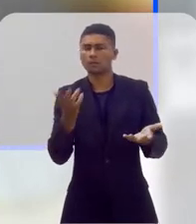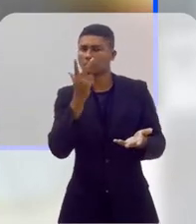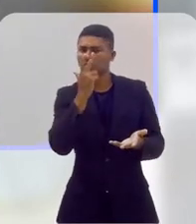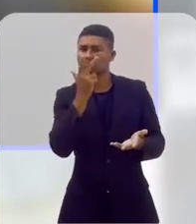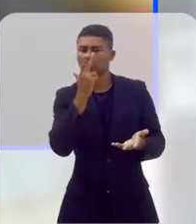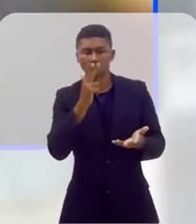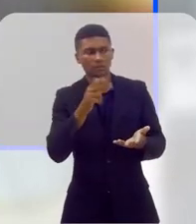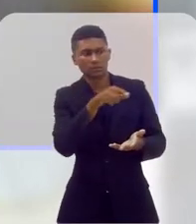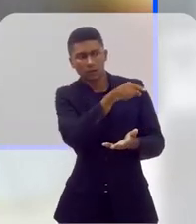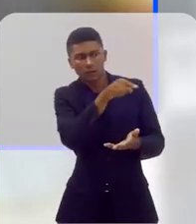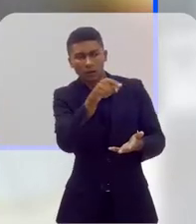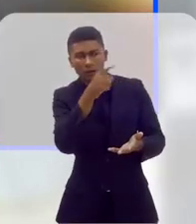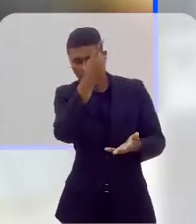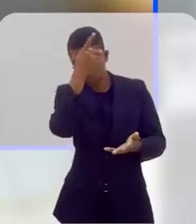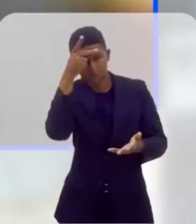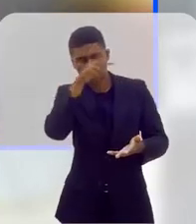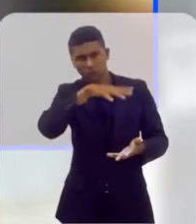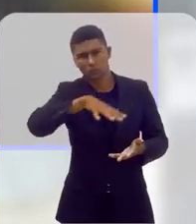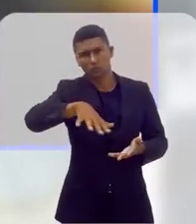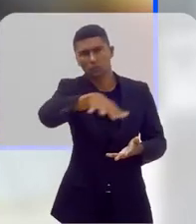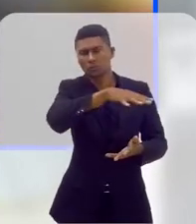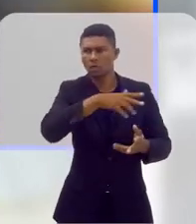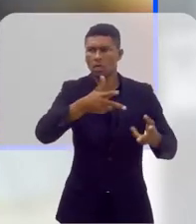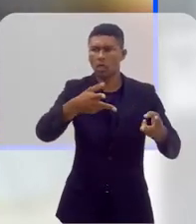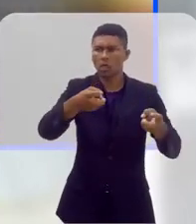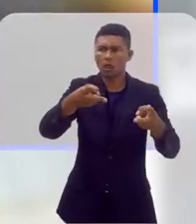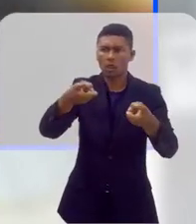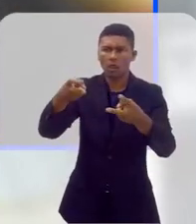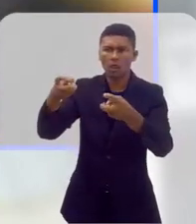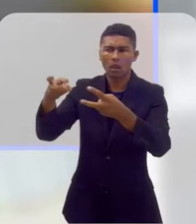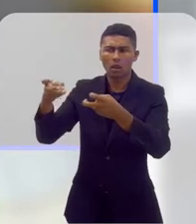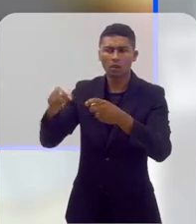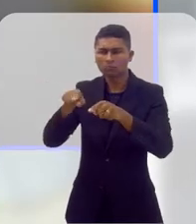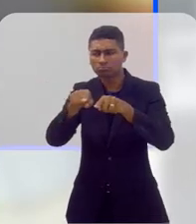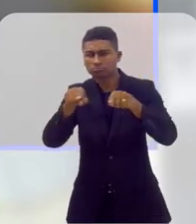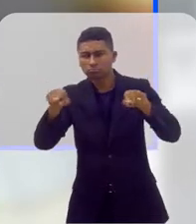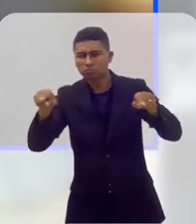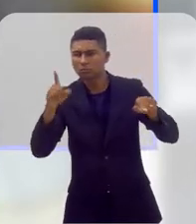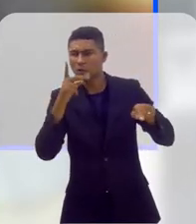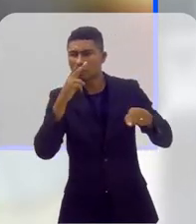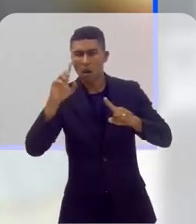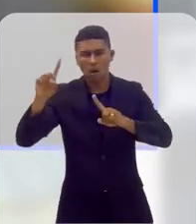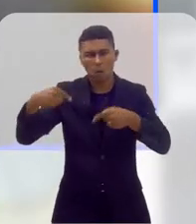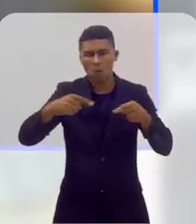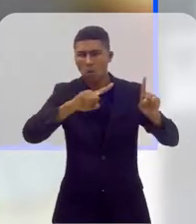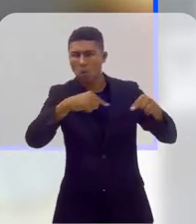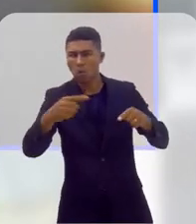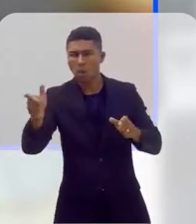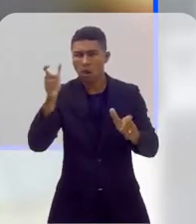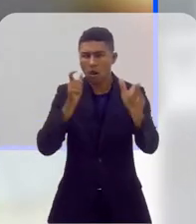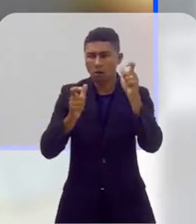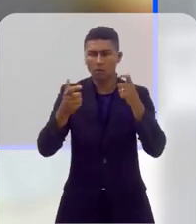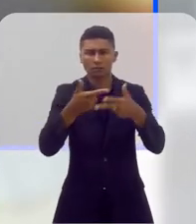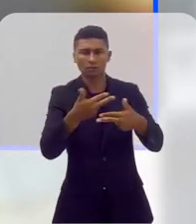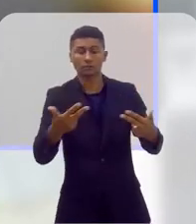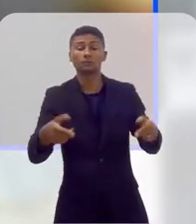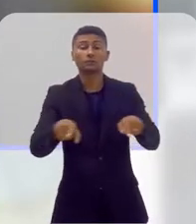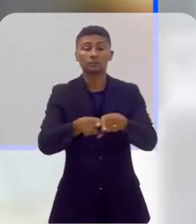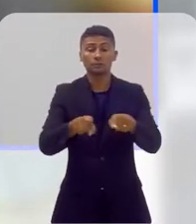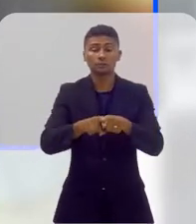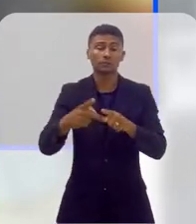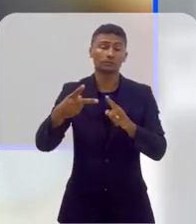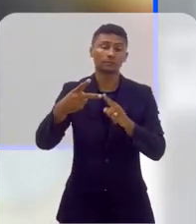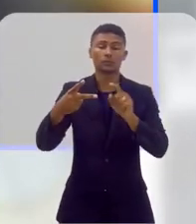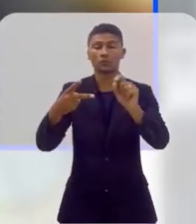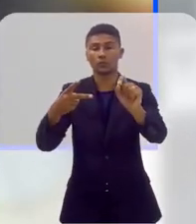casos pela percepção das situações de opressão, mas também existe alguns fatores nos últimos tempos, né?